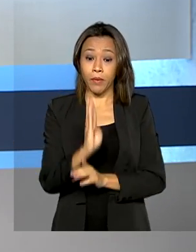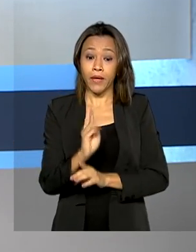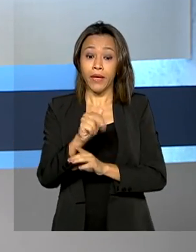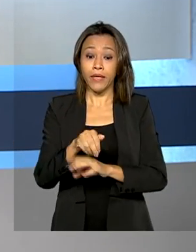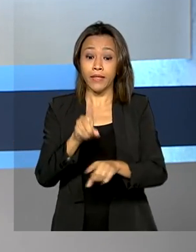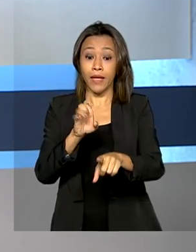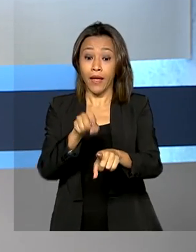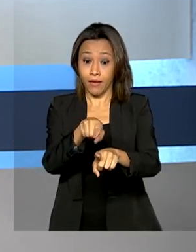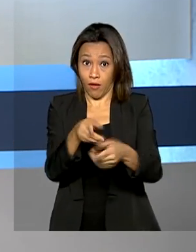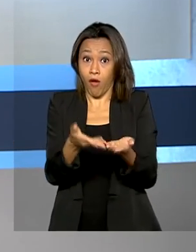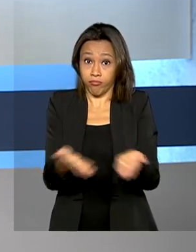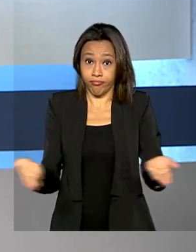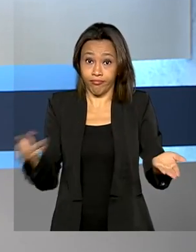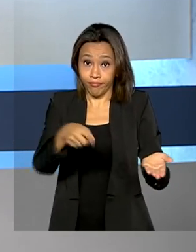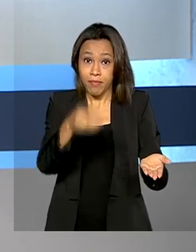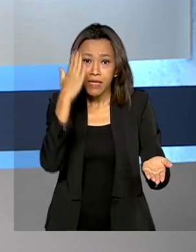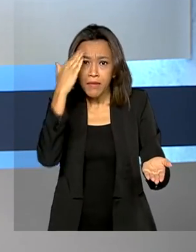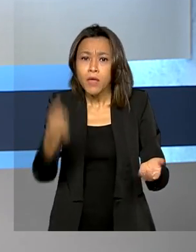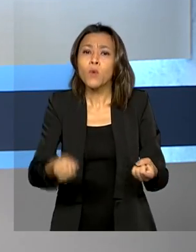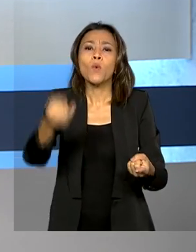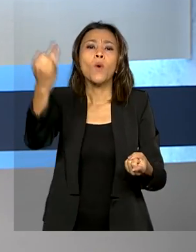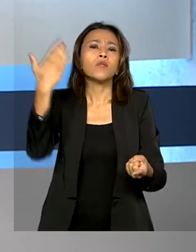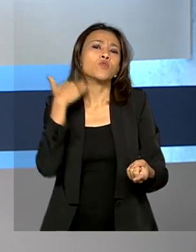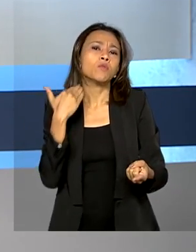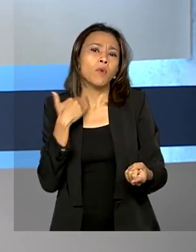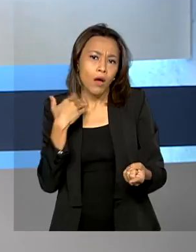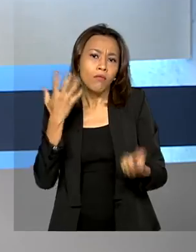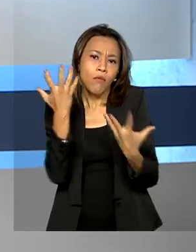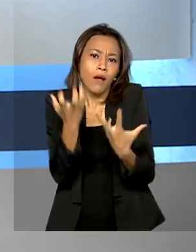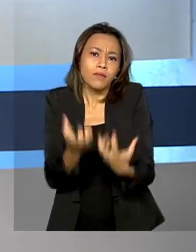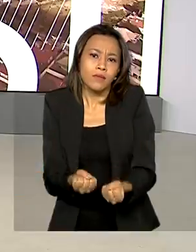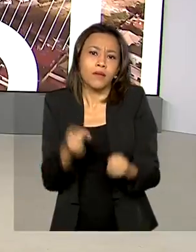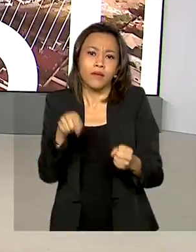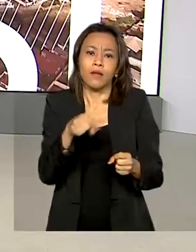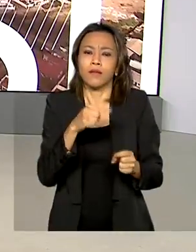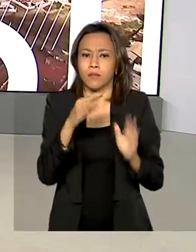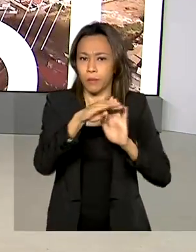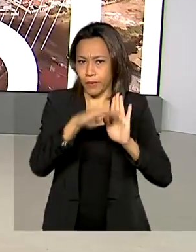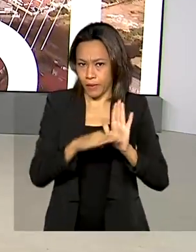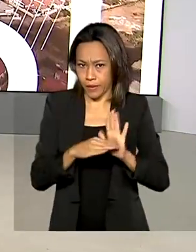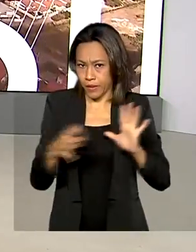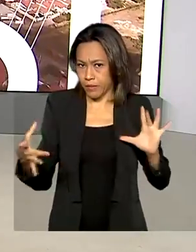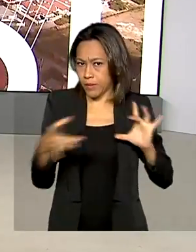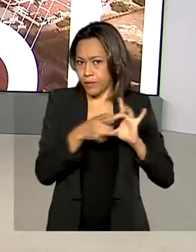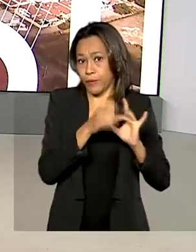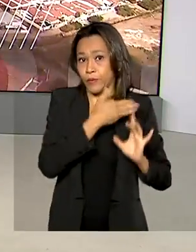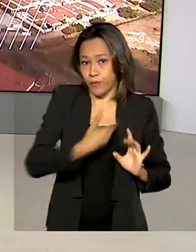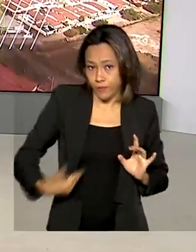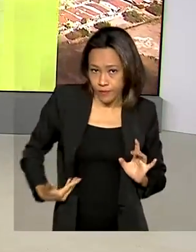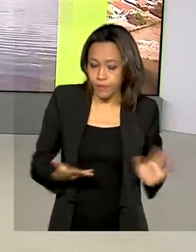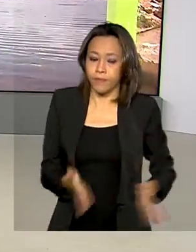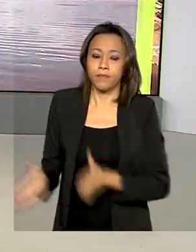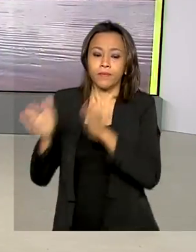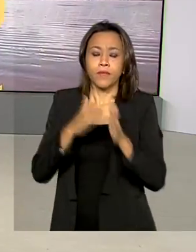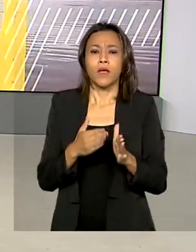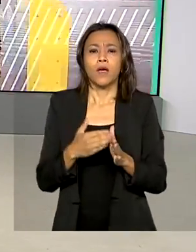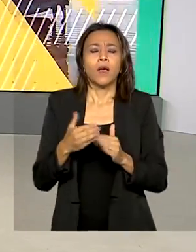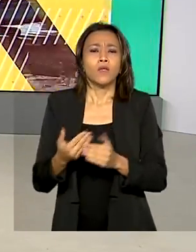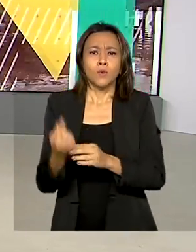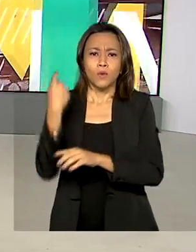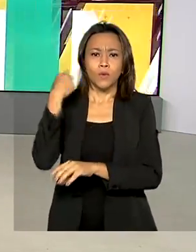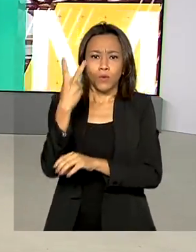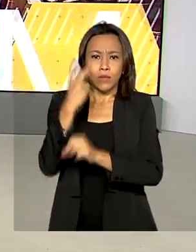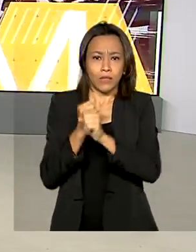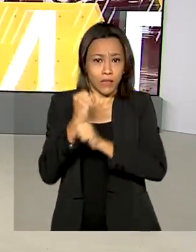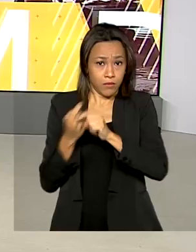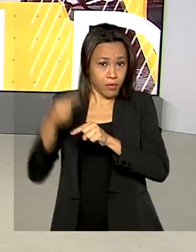conferir quais instituições financeiras já estão operando esse programa. Nos últimos dois anos, governo federal investiu